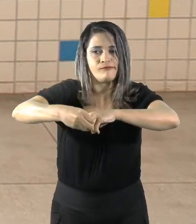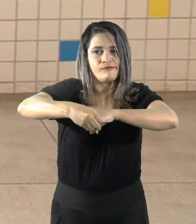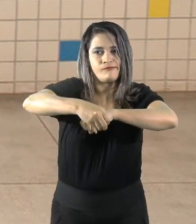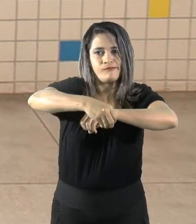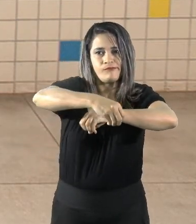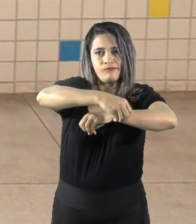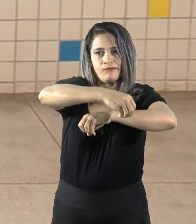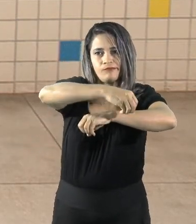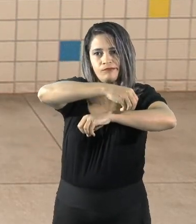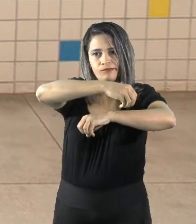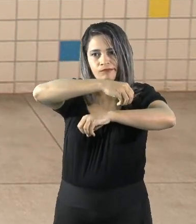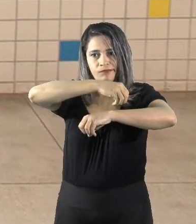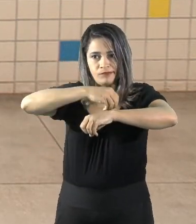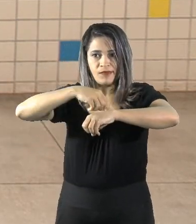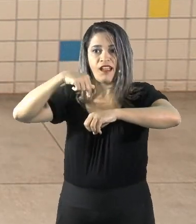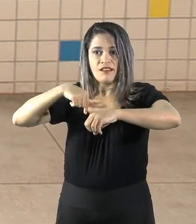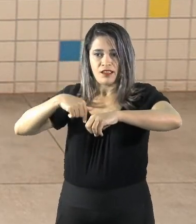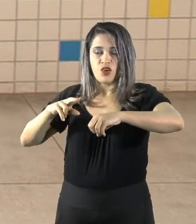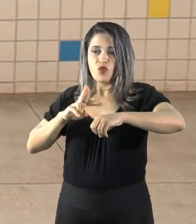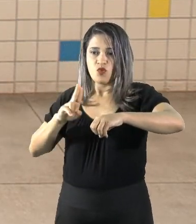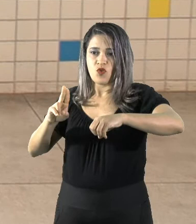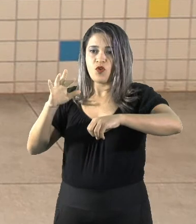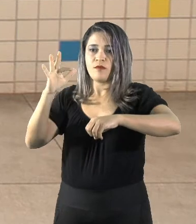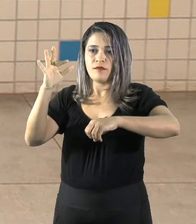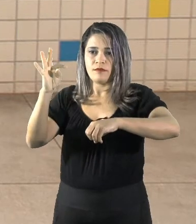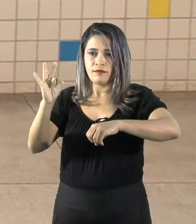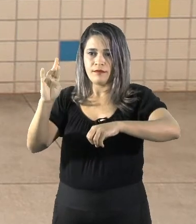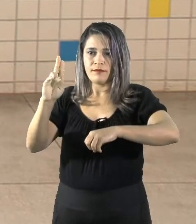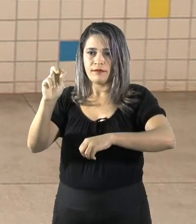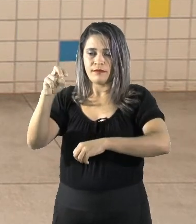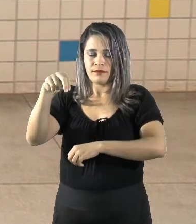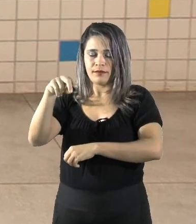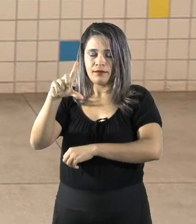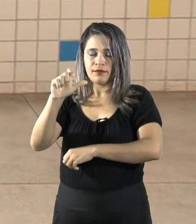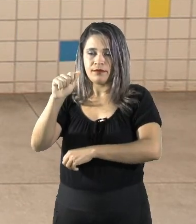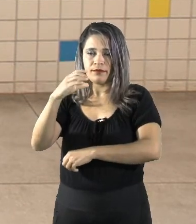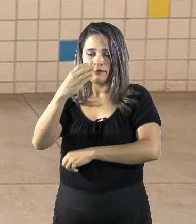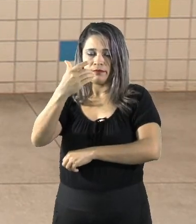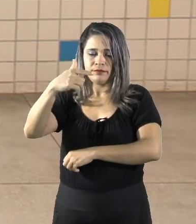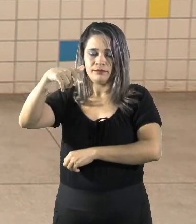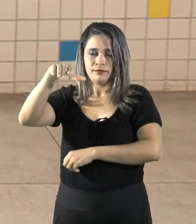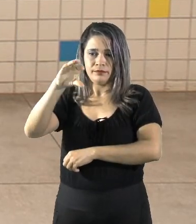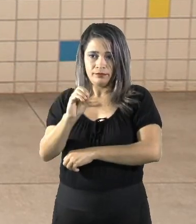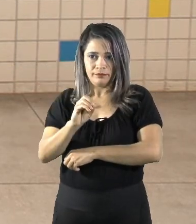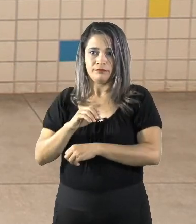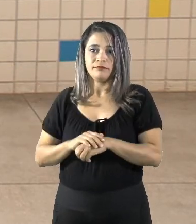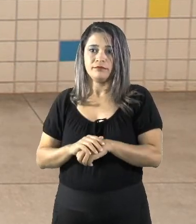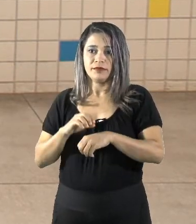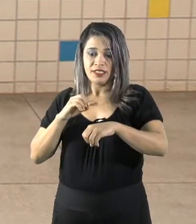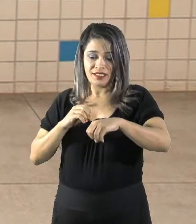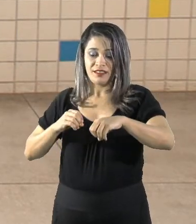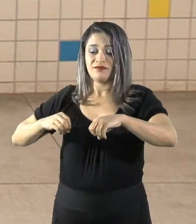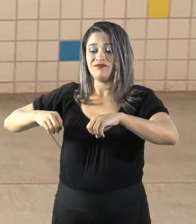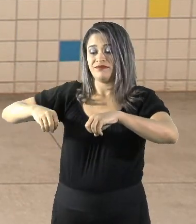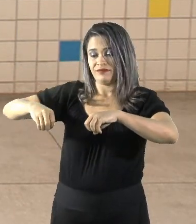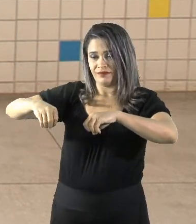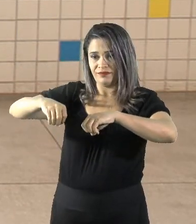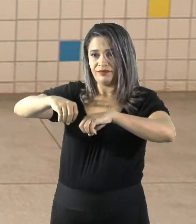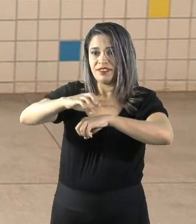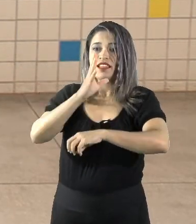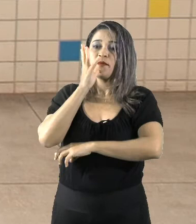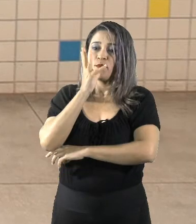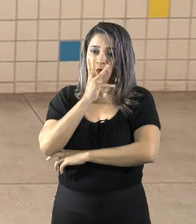que é o movimento de translação. E este movimento em torno do Sol, ele demora